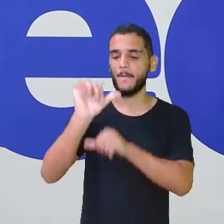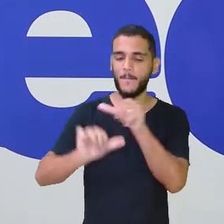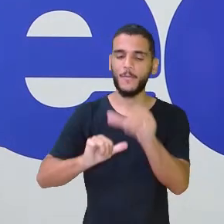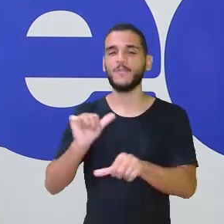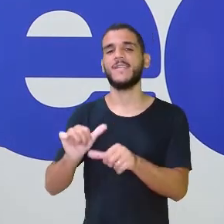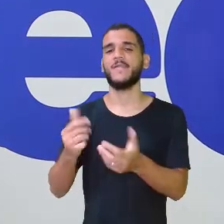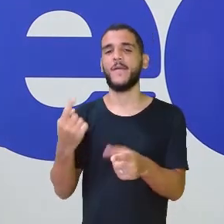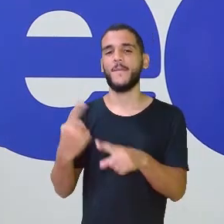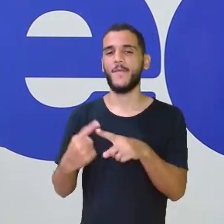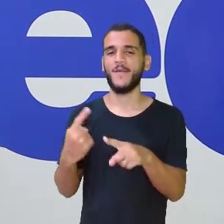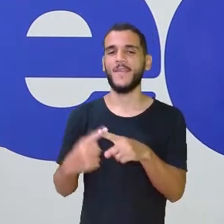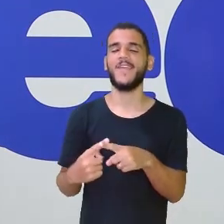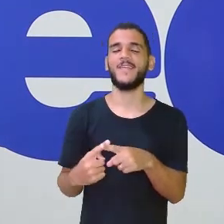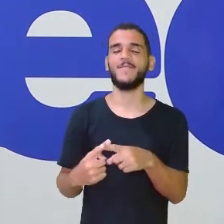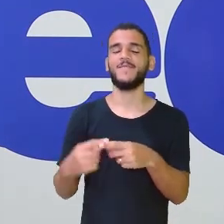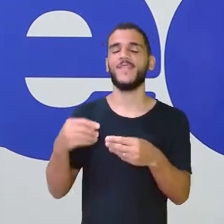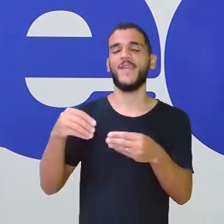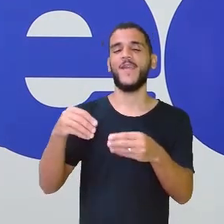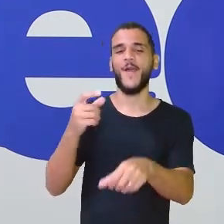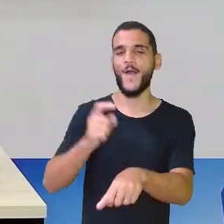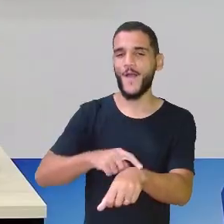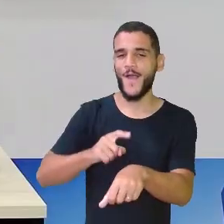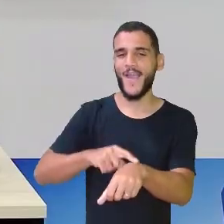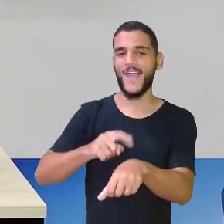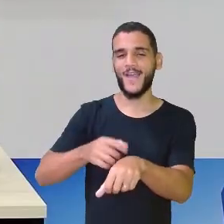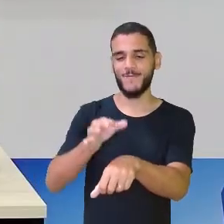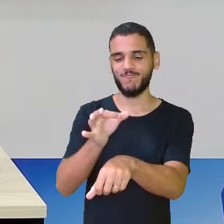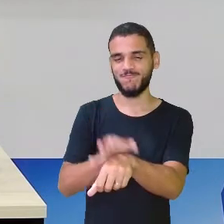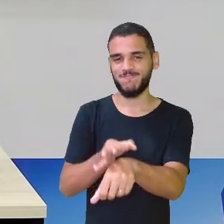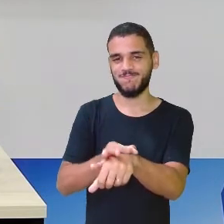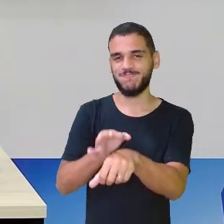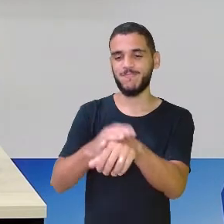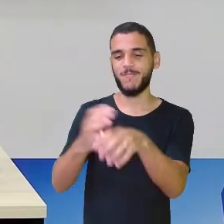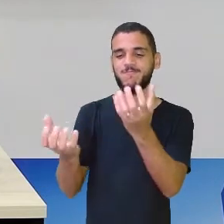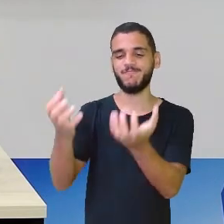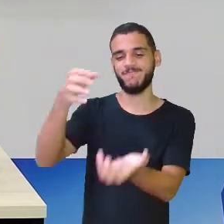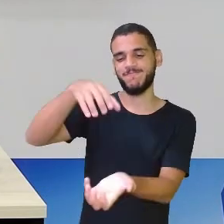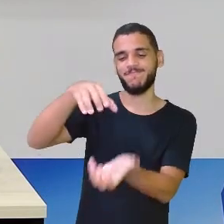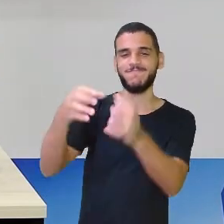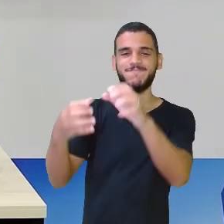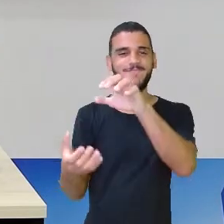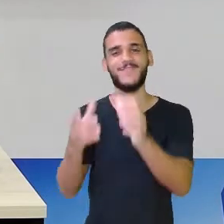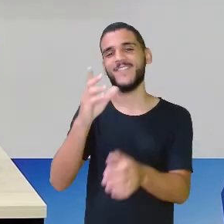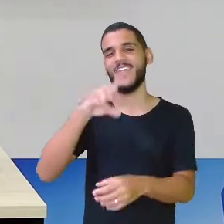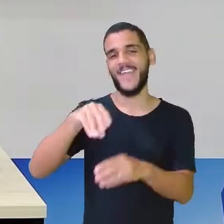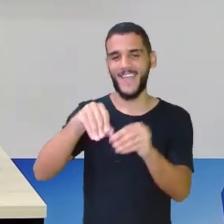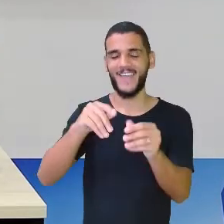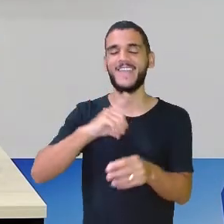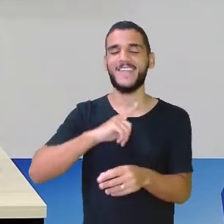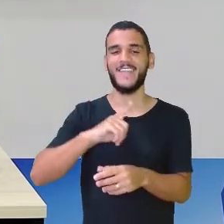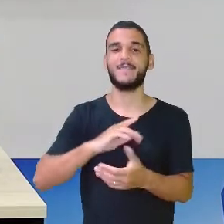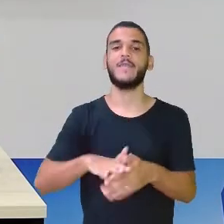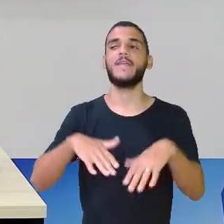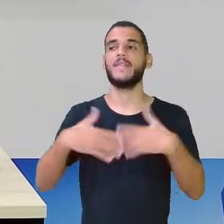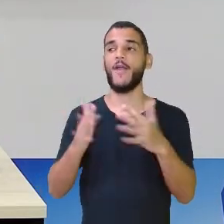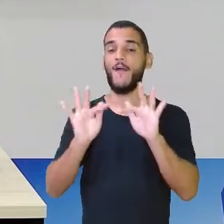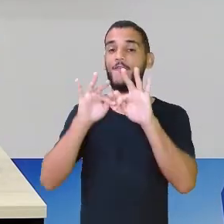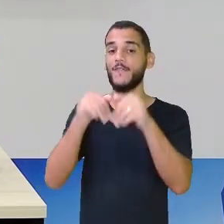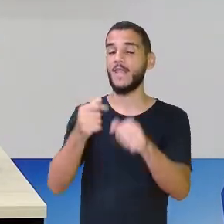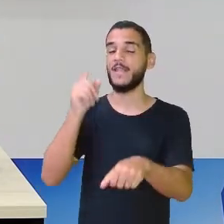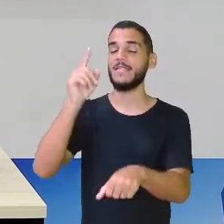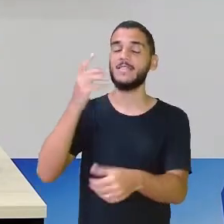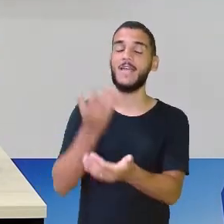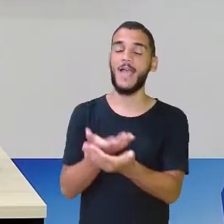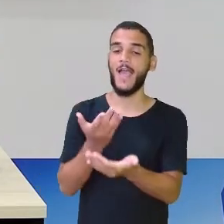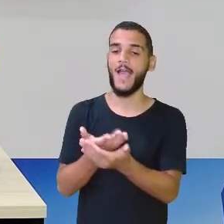que cai, cai, cai, cai areia. Pois é, aquela ampulheta, né? É. E olha só, para fechar a aula, porque o tempo já está